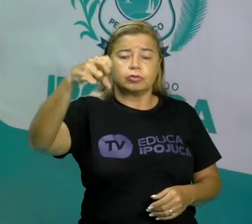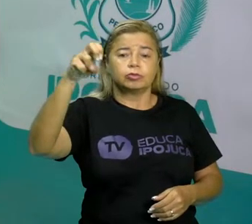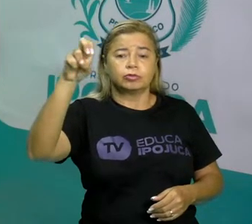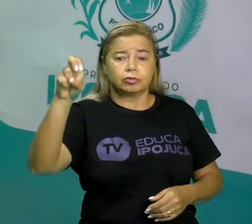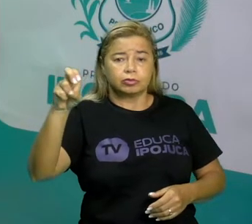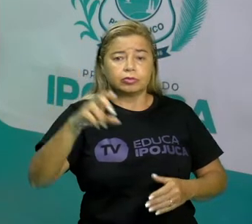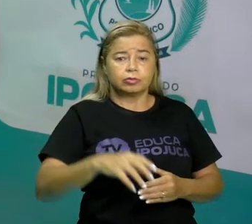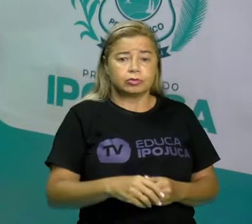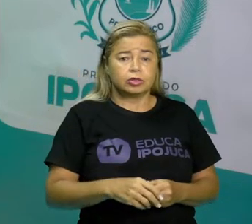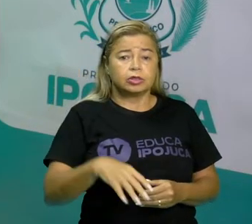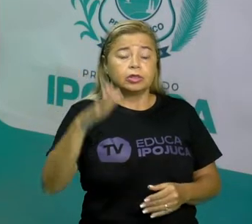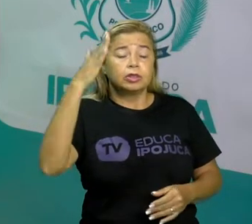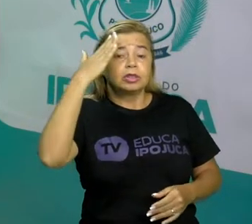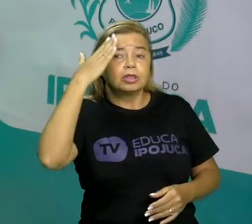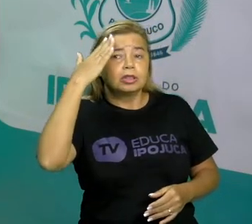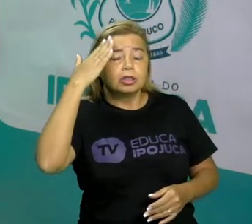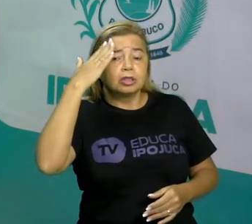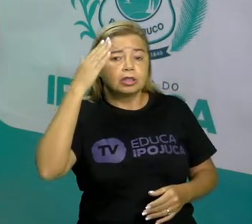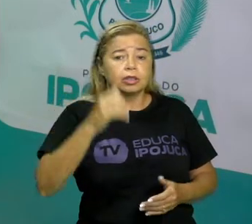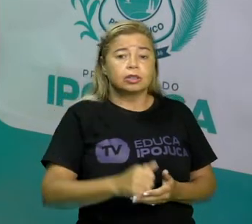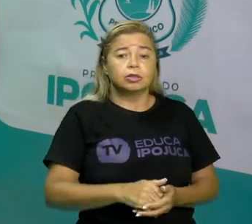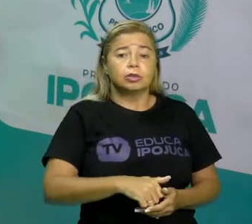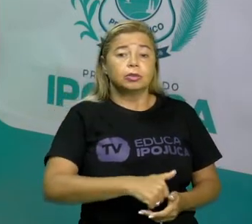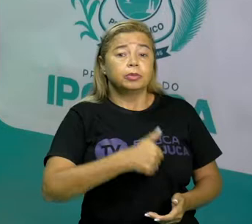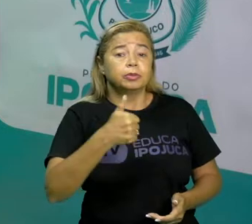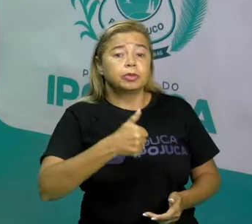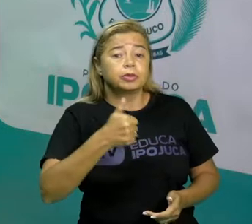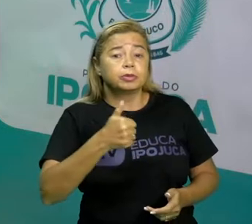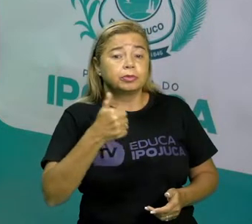O meu primeiro número, eu tenho unidade.